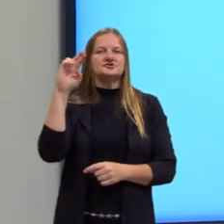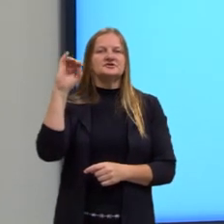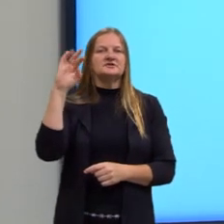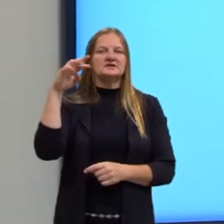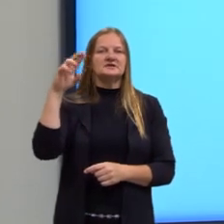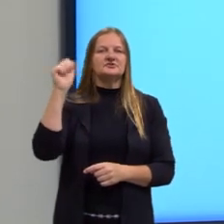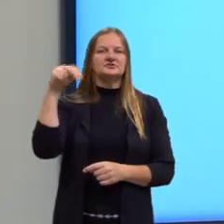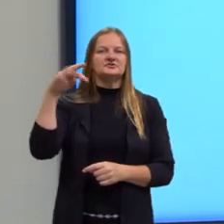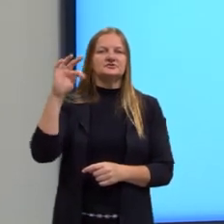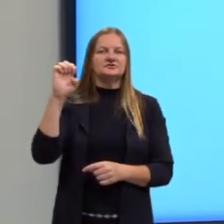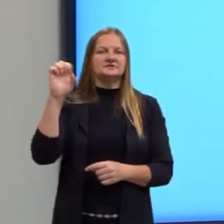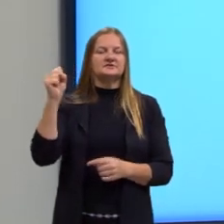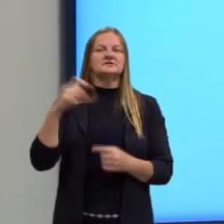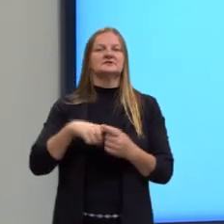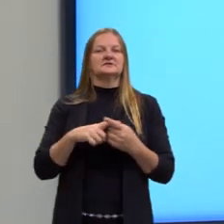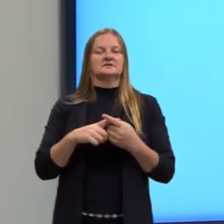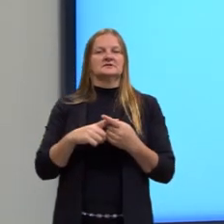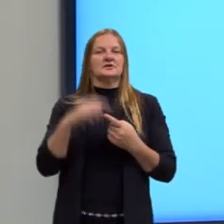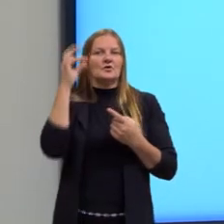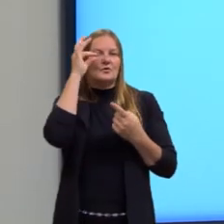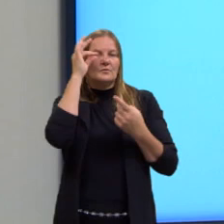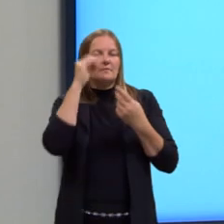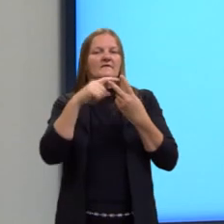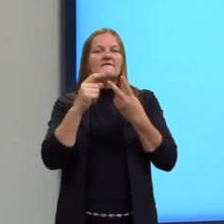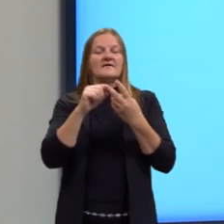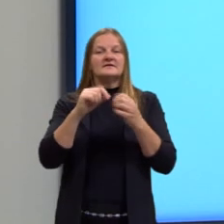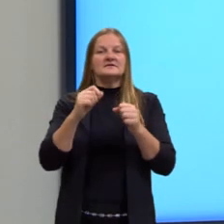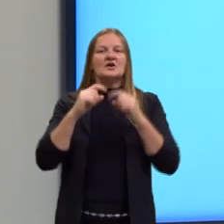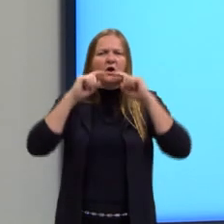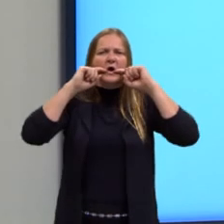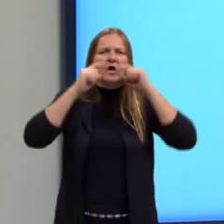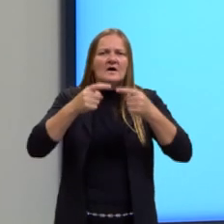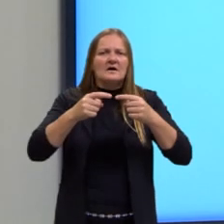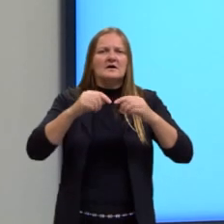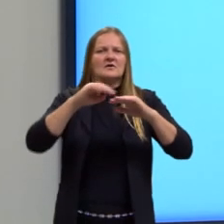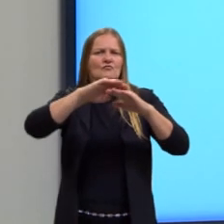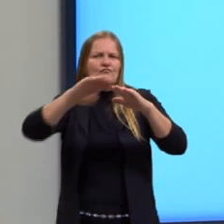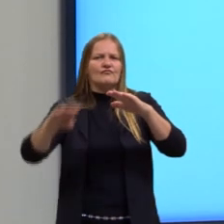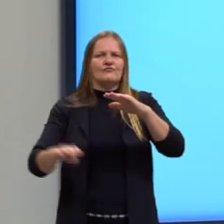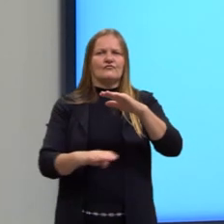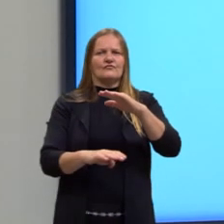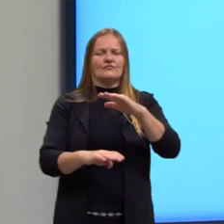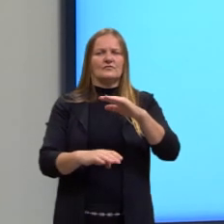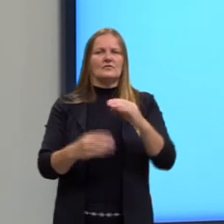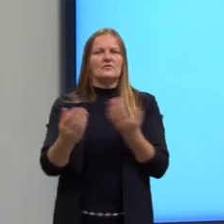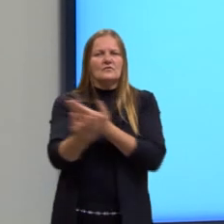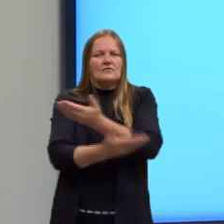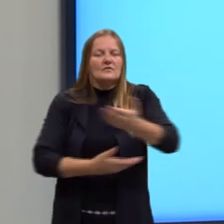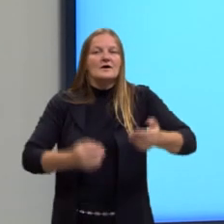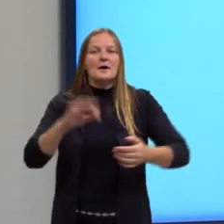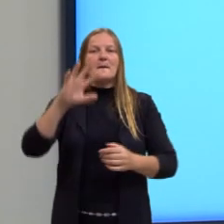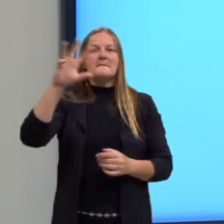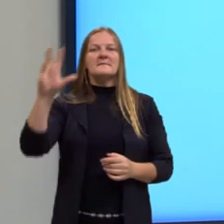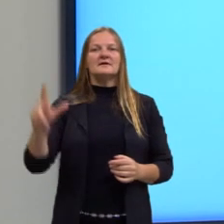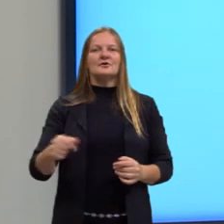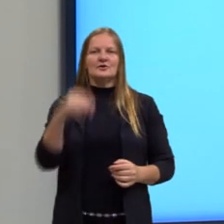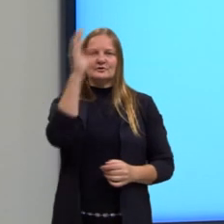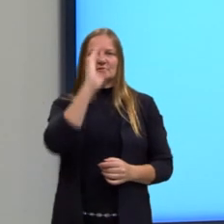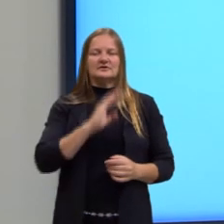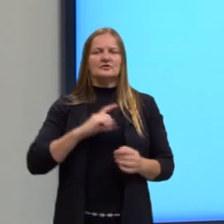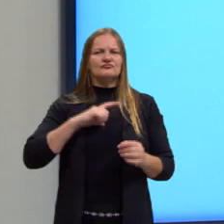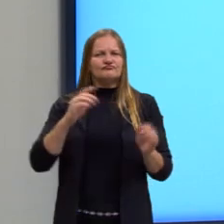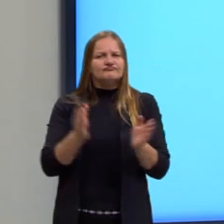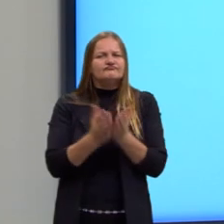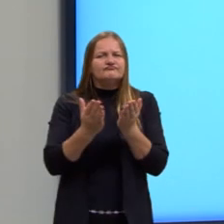Cândido Portinari faz uma denúncia à condição de desigualdade compartilhada por milhões de brasileiros, os